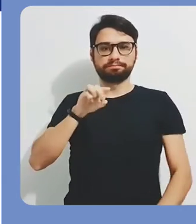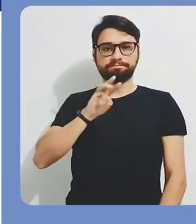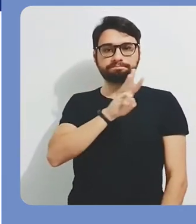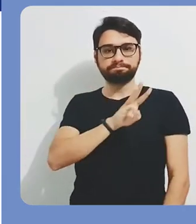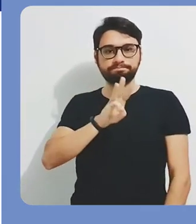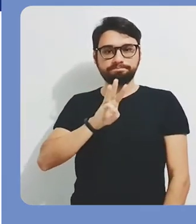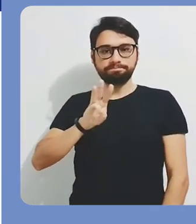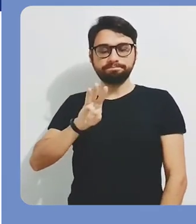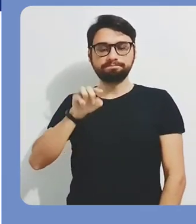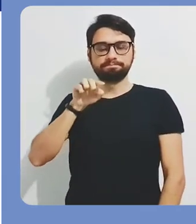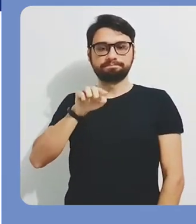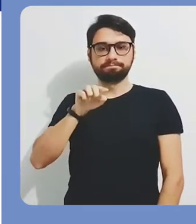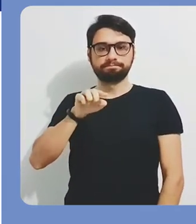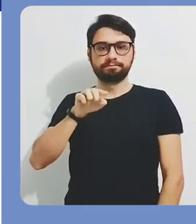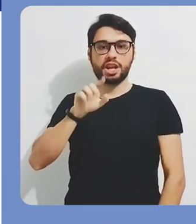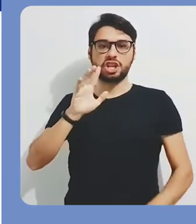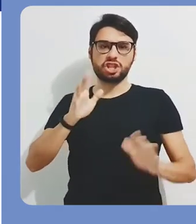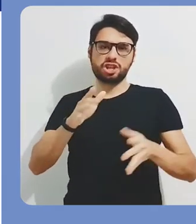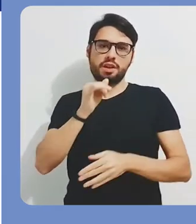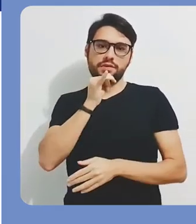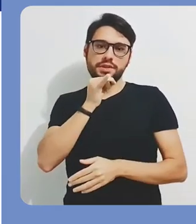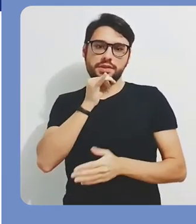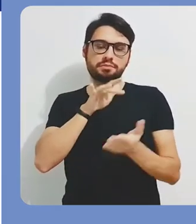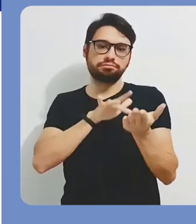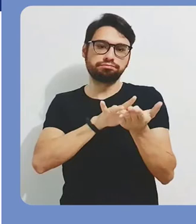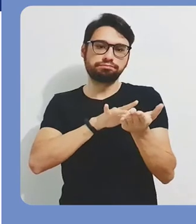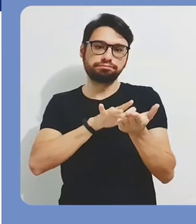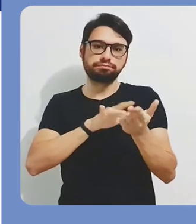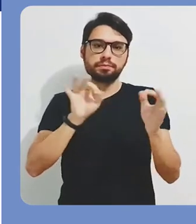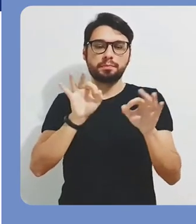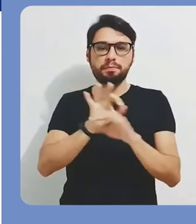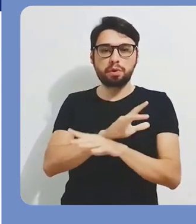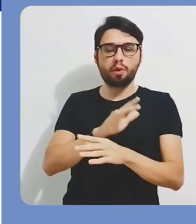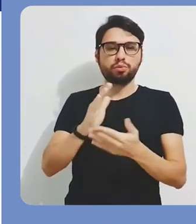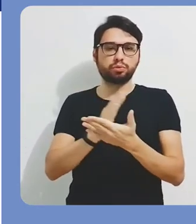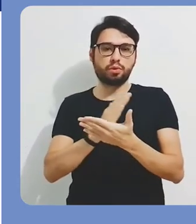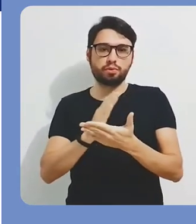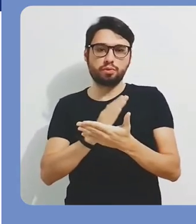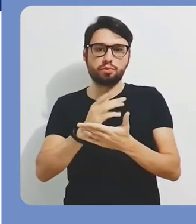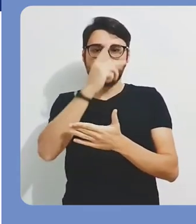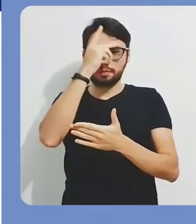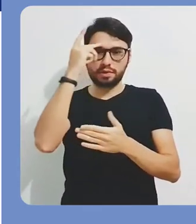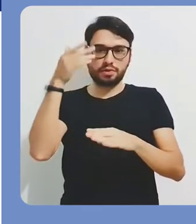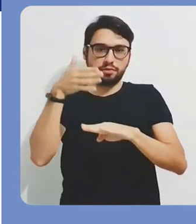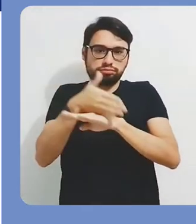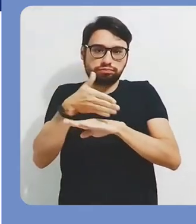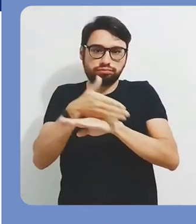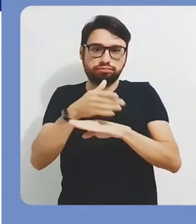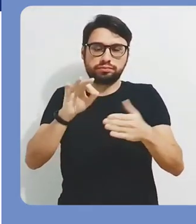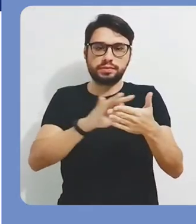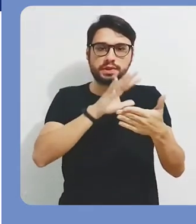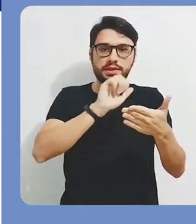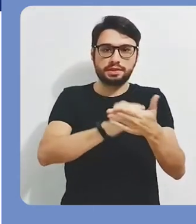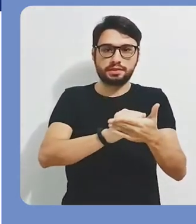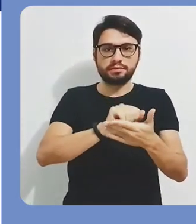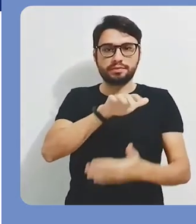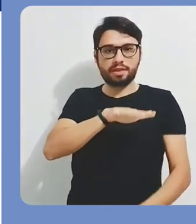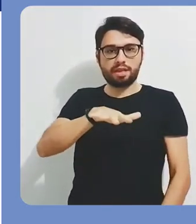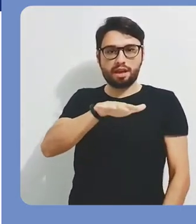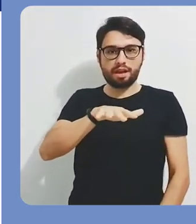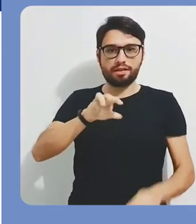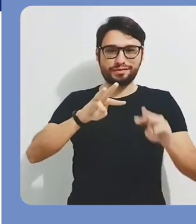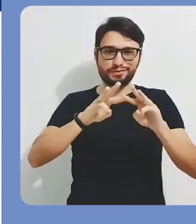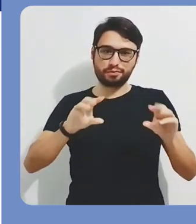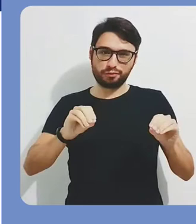Ao selecionar Métodos de Inscrição, você vai ser direcionado para esta página. Neste caso, a gente já tem